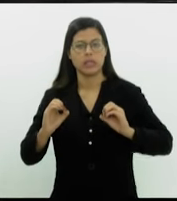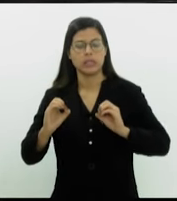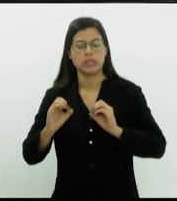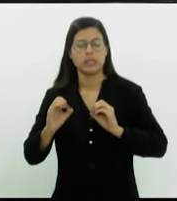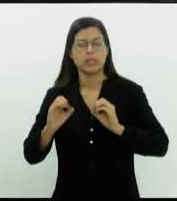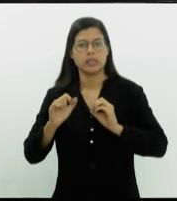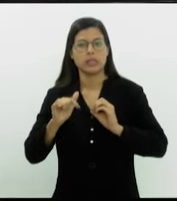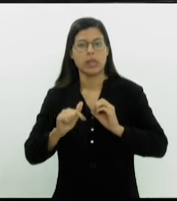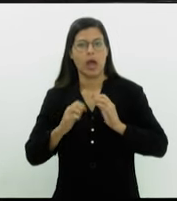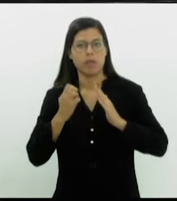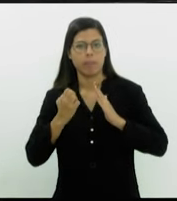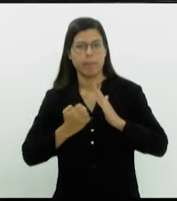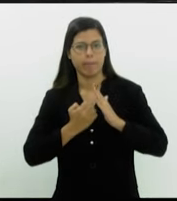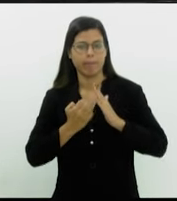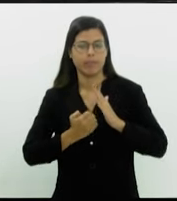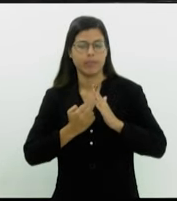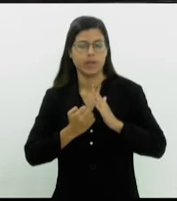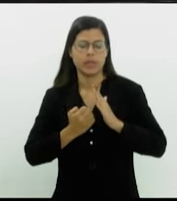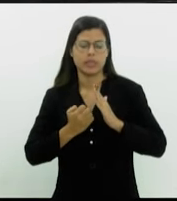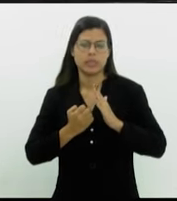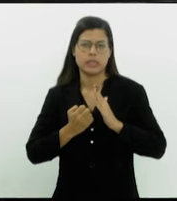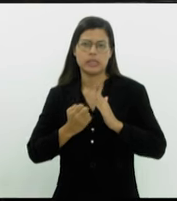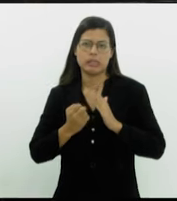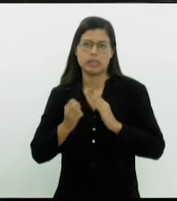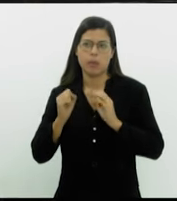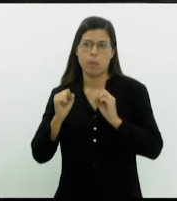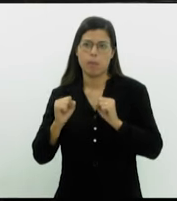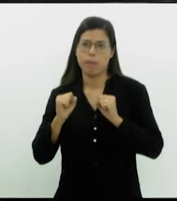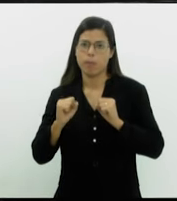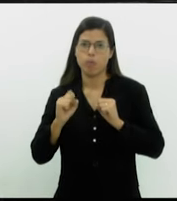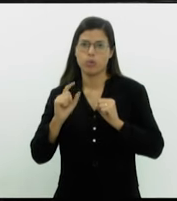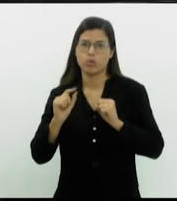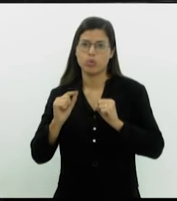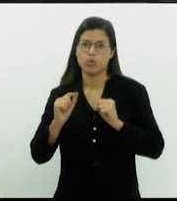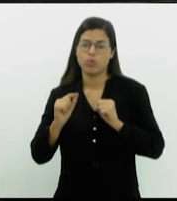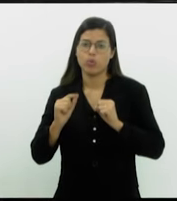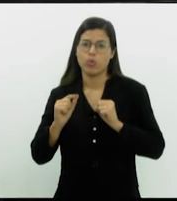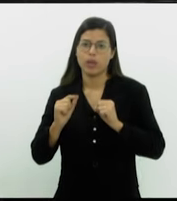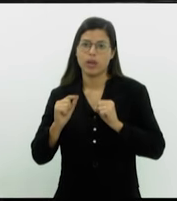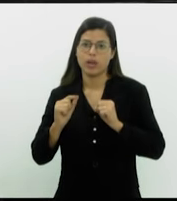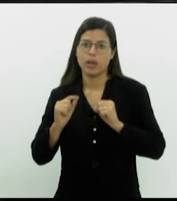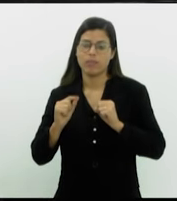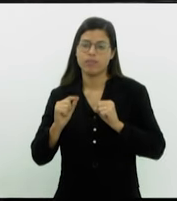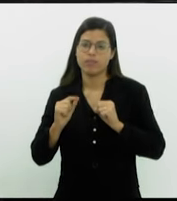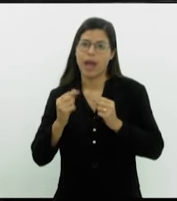ela poderia vir à falência.